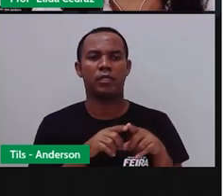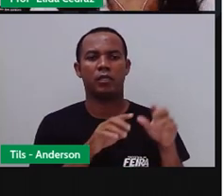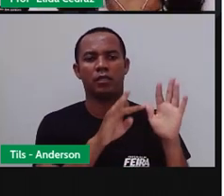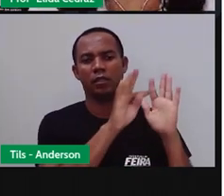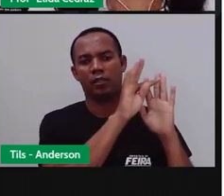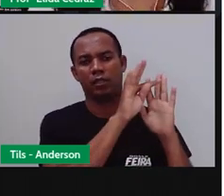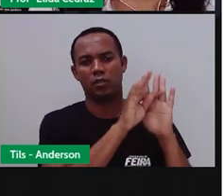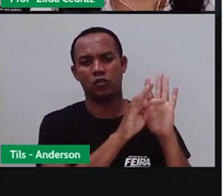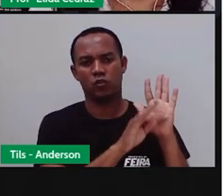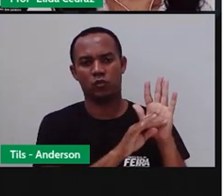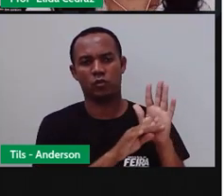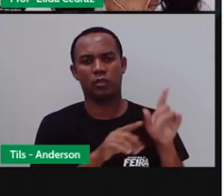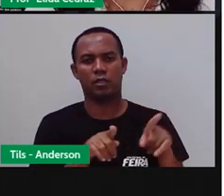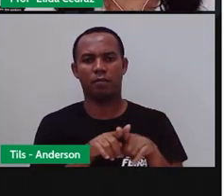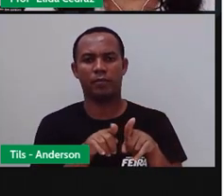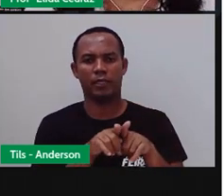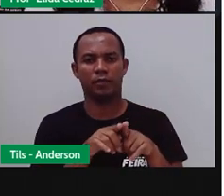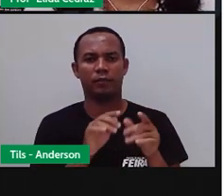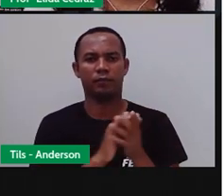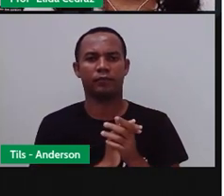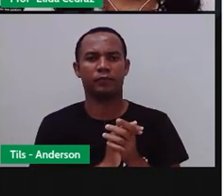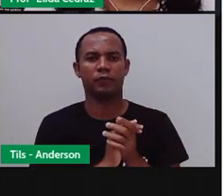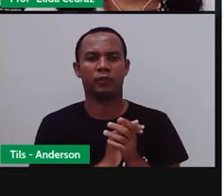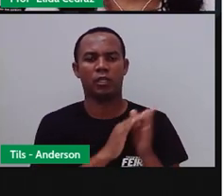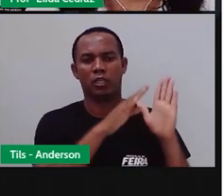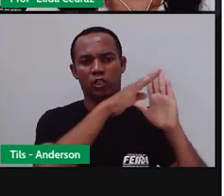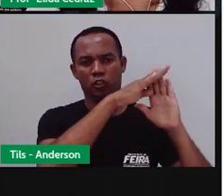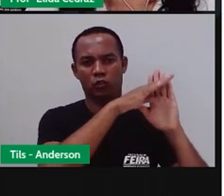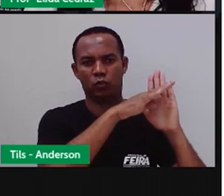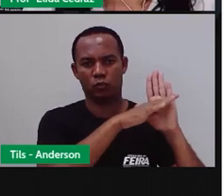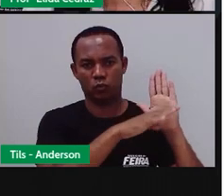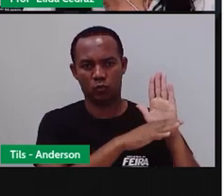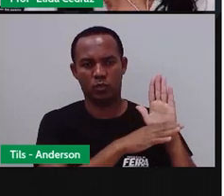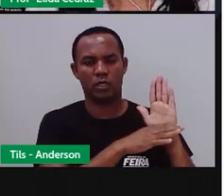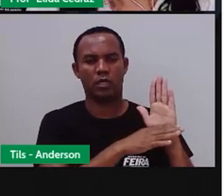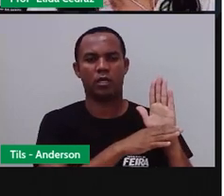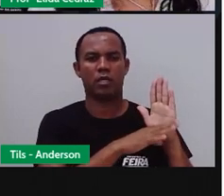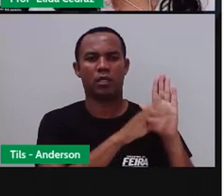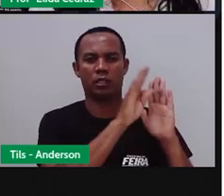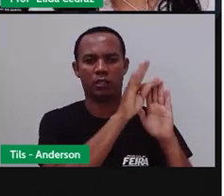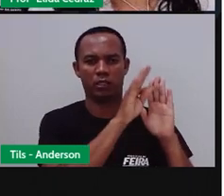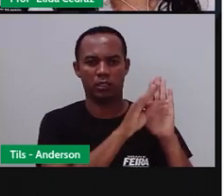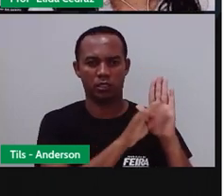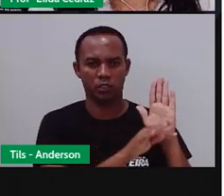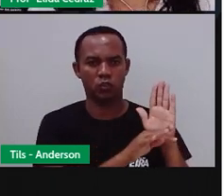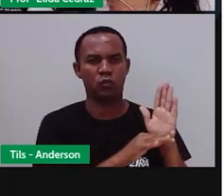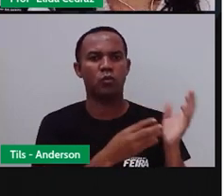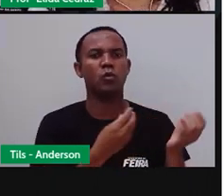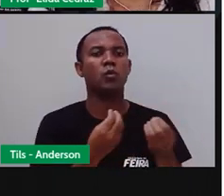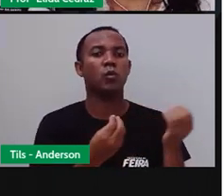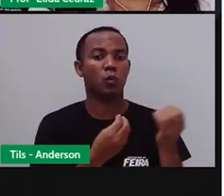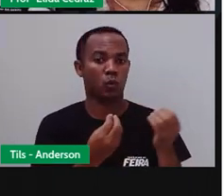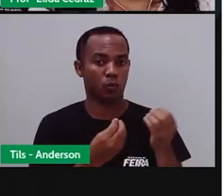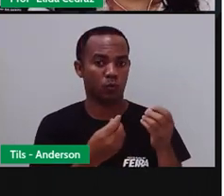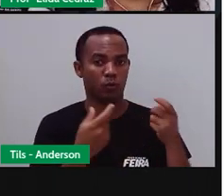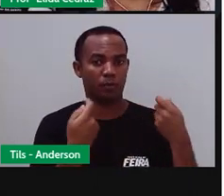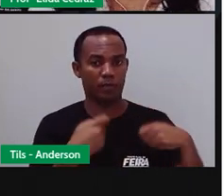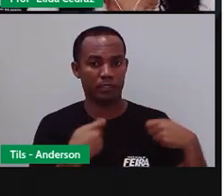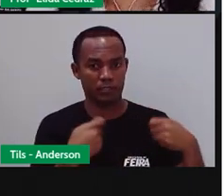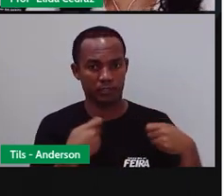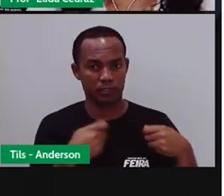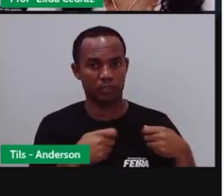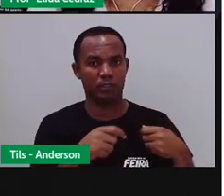gente? A estrutura dos textos jornalísticos. Como todo texto precisa de um